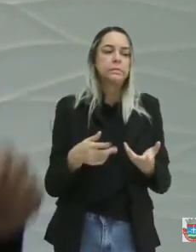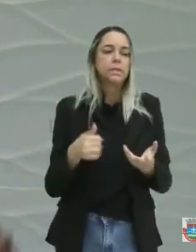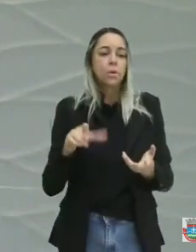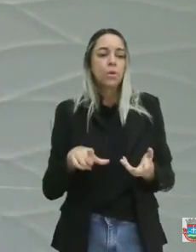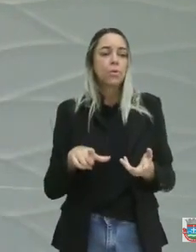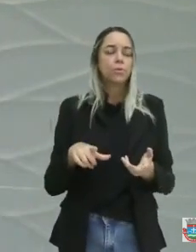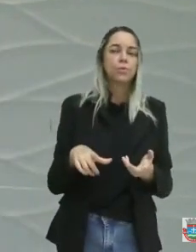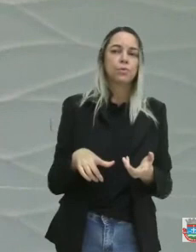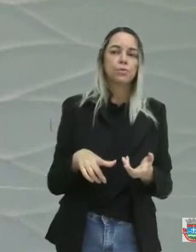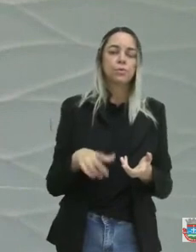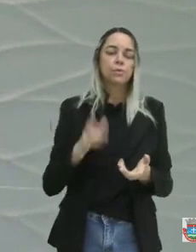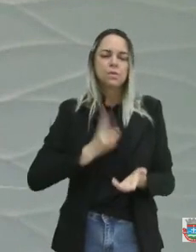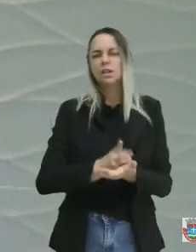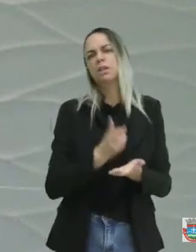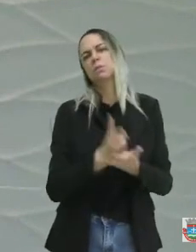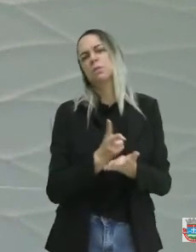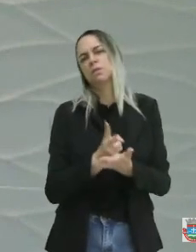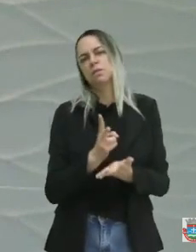revisão constantemente.